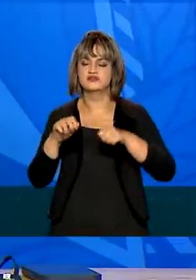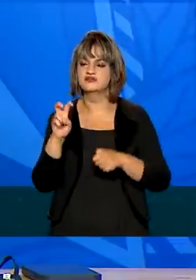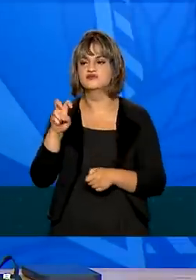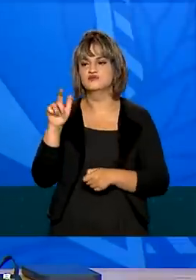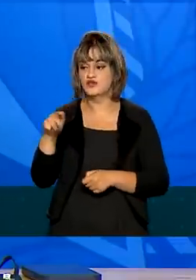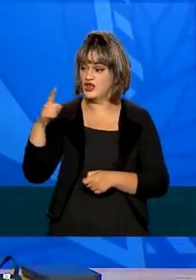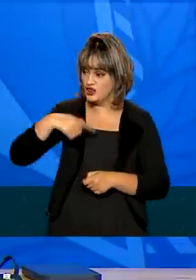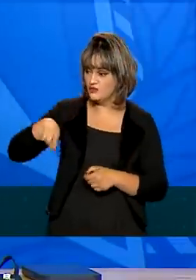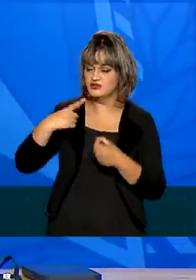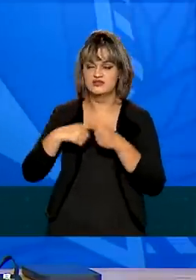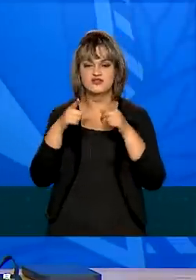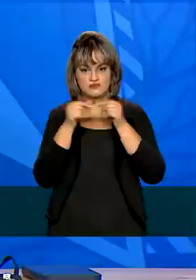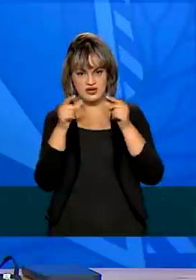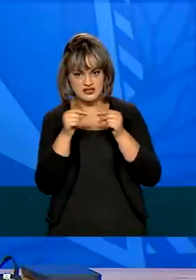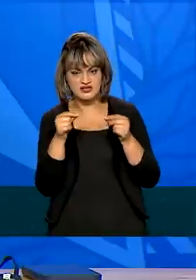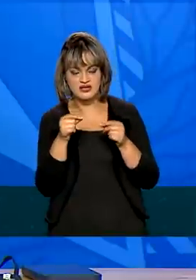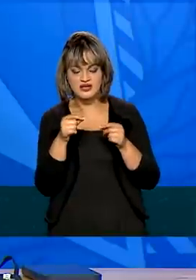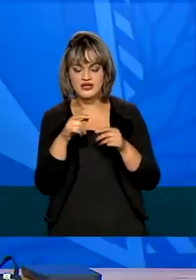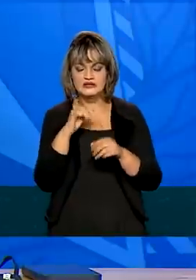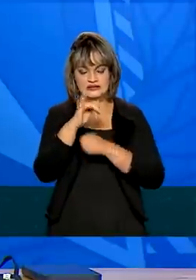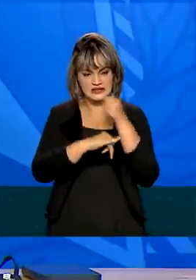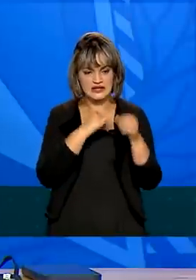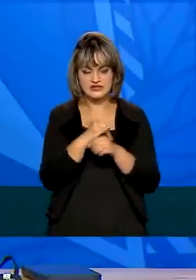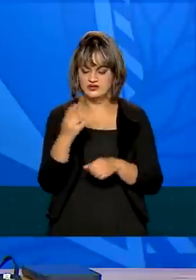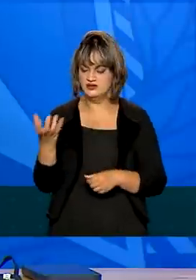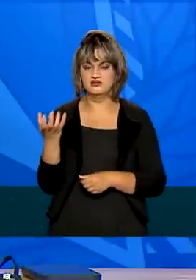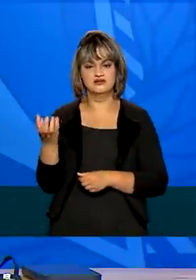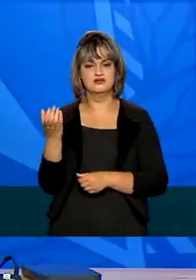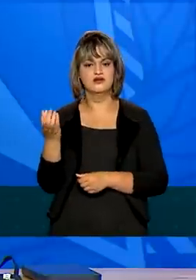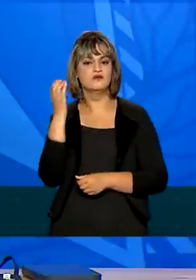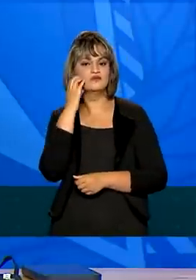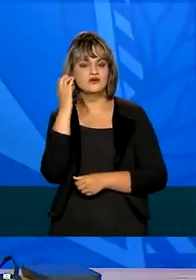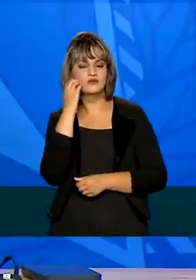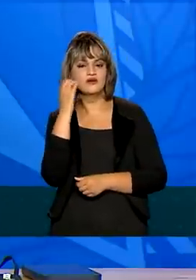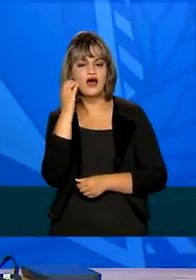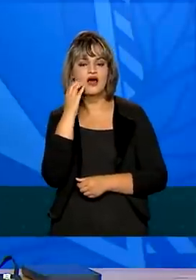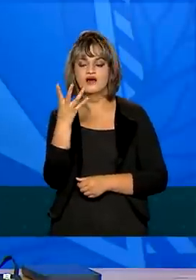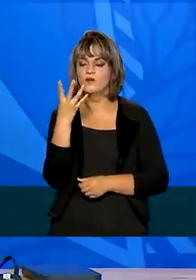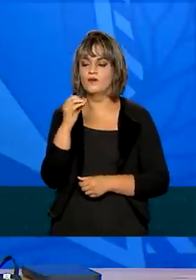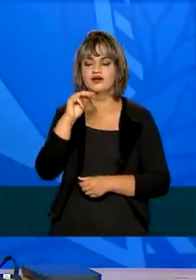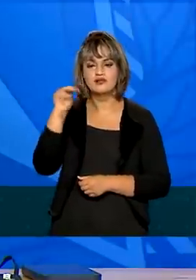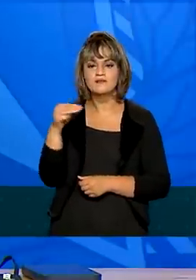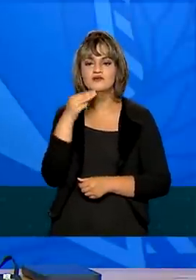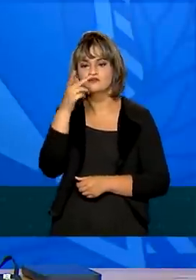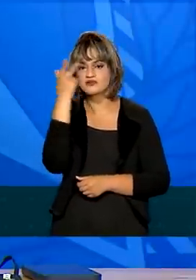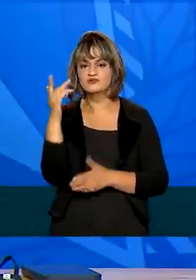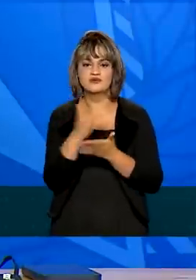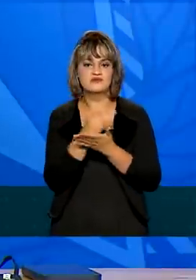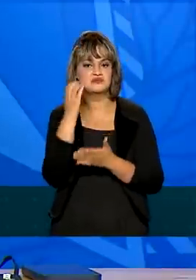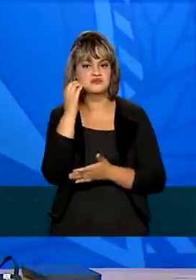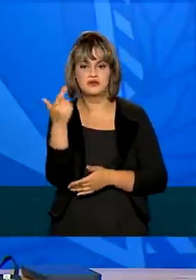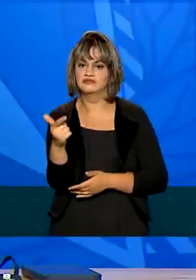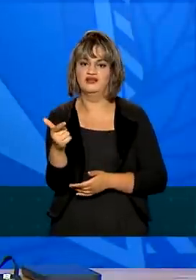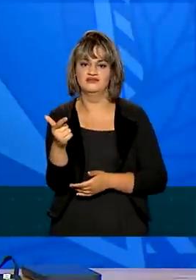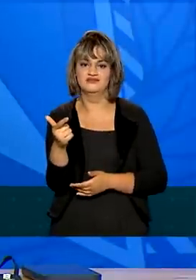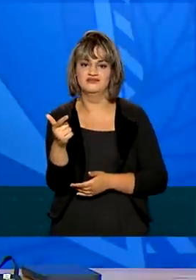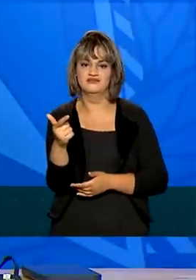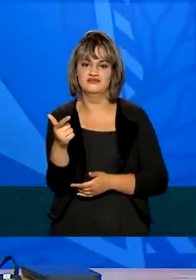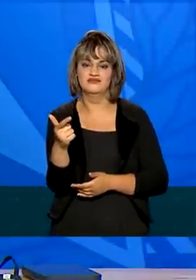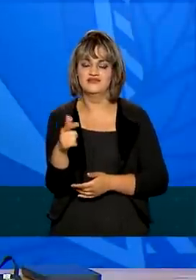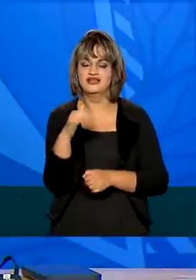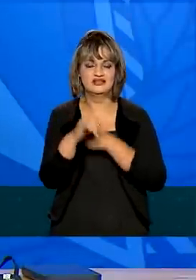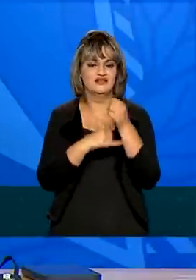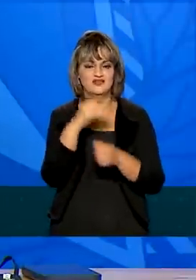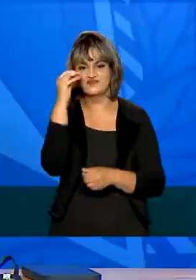gente que está aqui em Brasília, todo mundo conectado com o celular na mão, tem 40 milhões de brasileiros sem um celular, sem